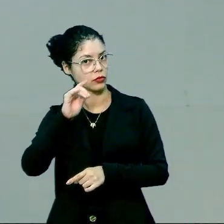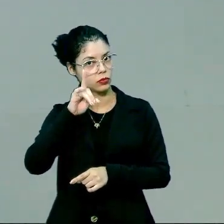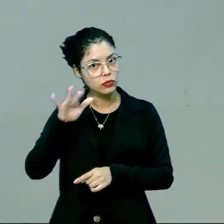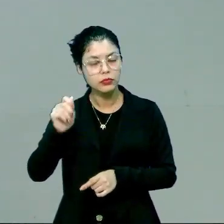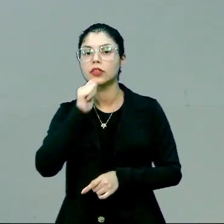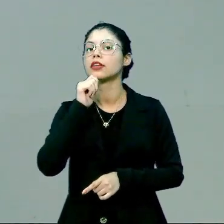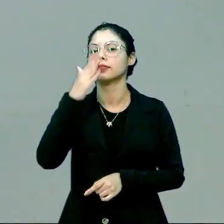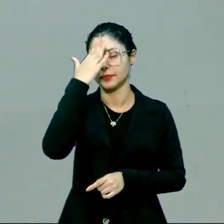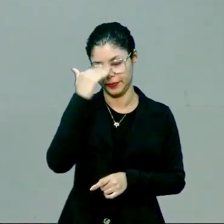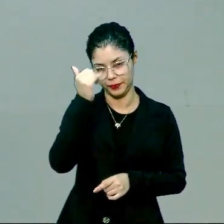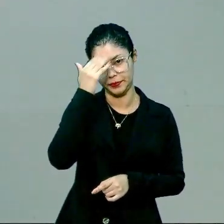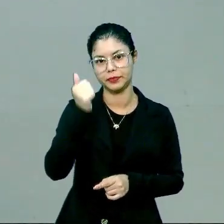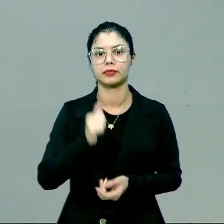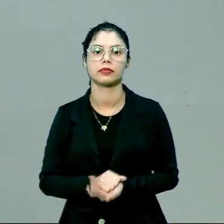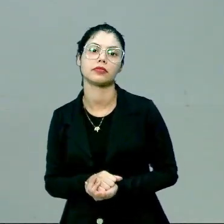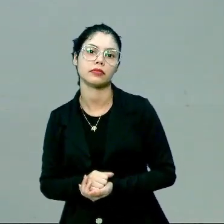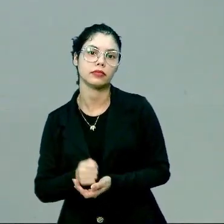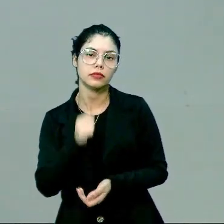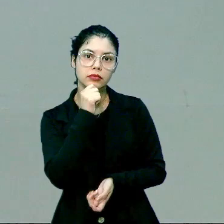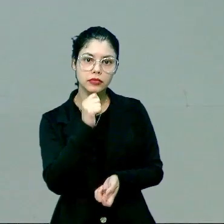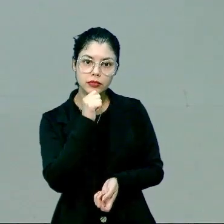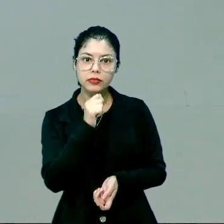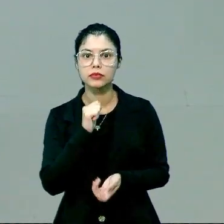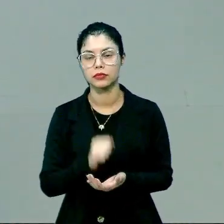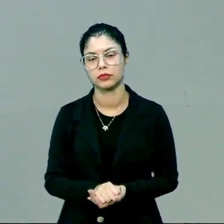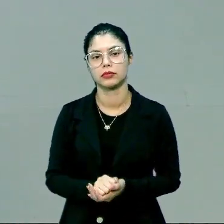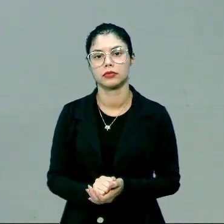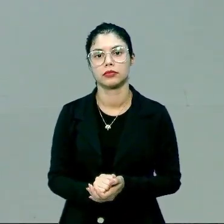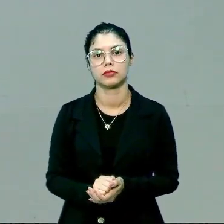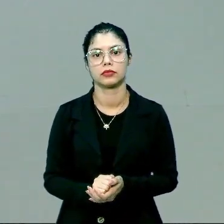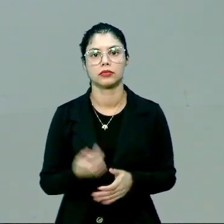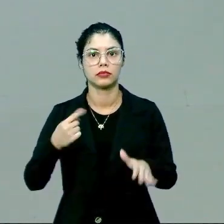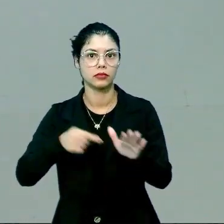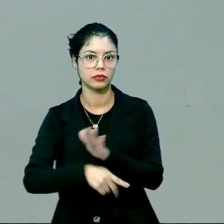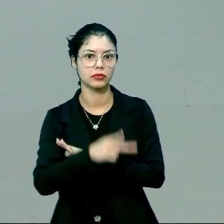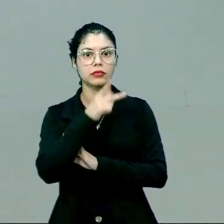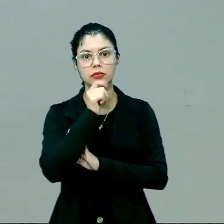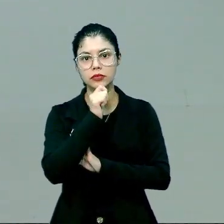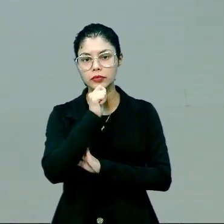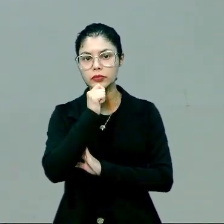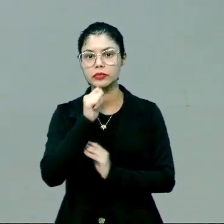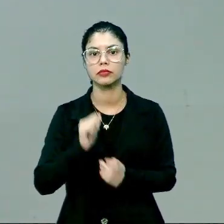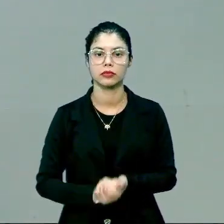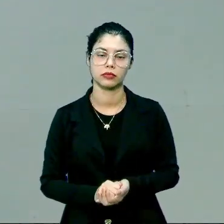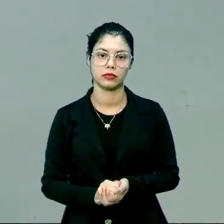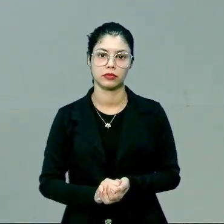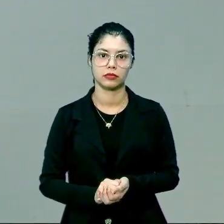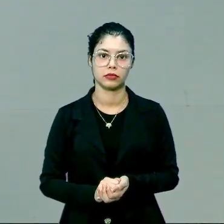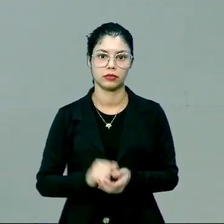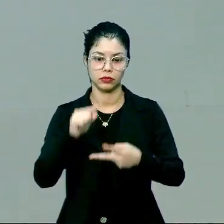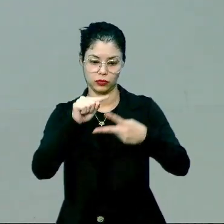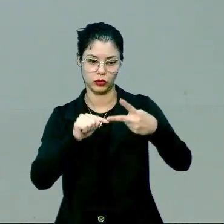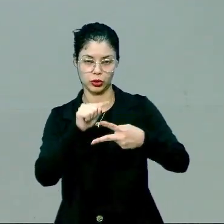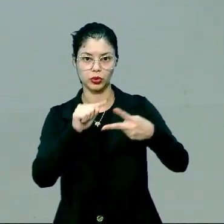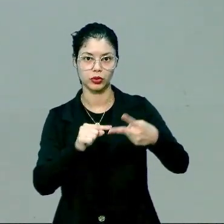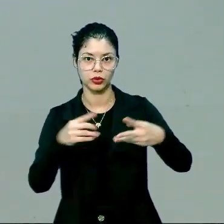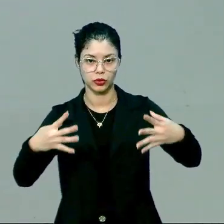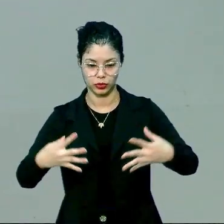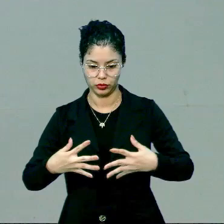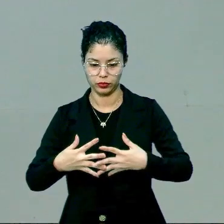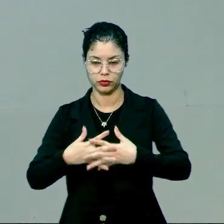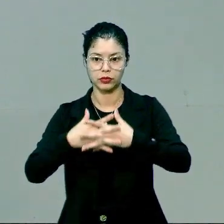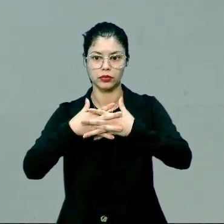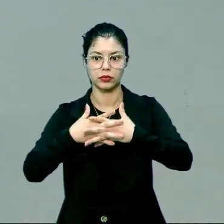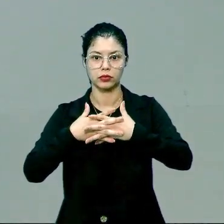sabe do que eu estou falando. Então, quando eu falo de fusão nuclear, eu tenho lá o Gauten e o Tranks. Quando eles fazem uma fusão,